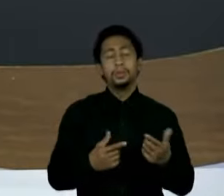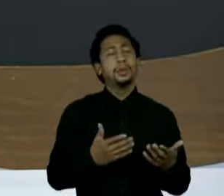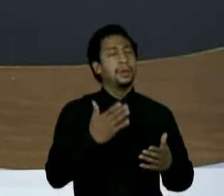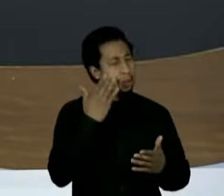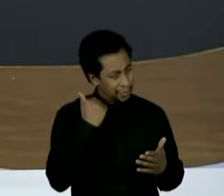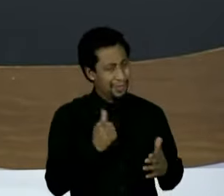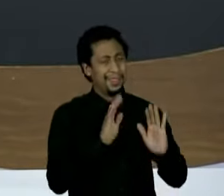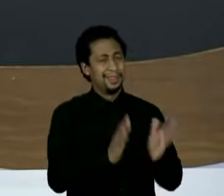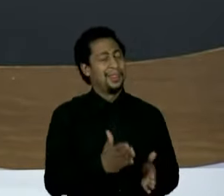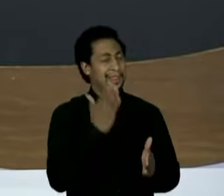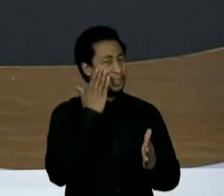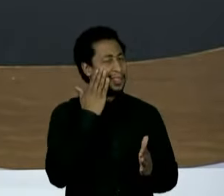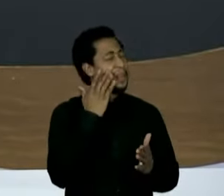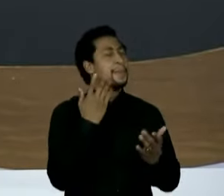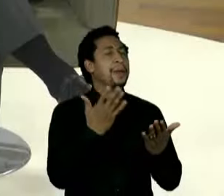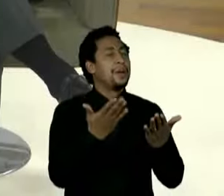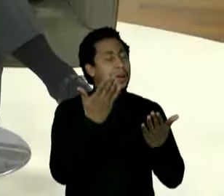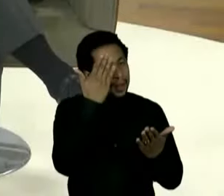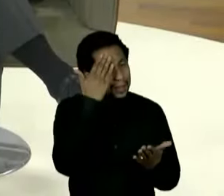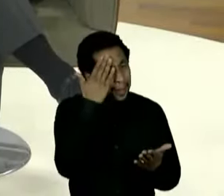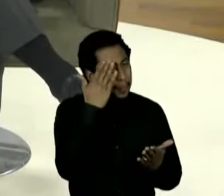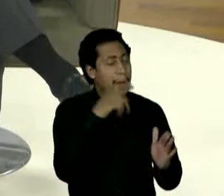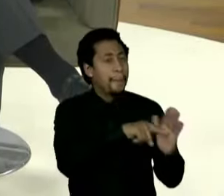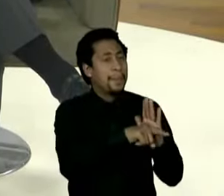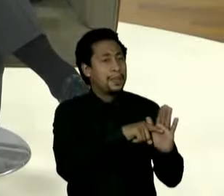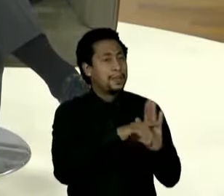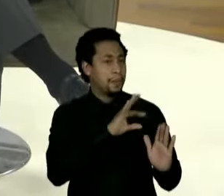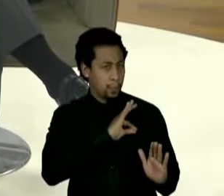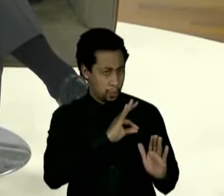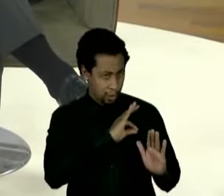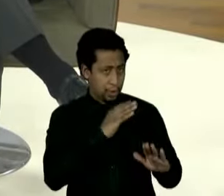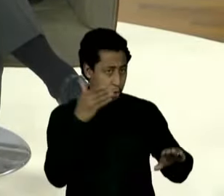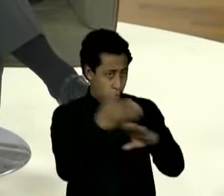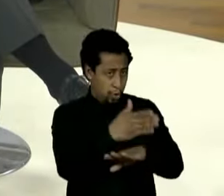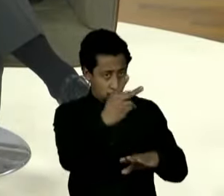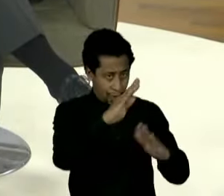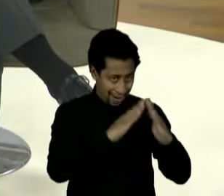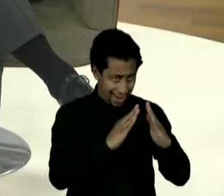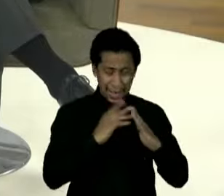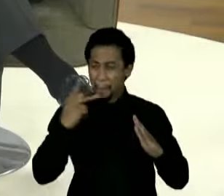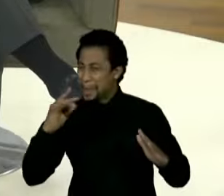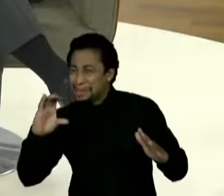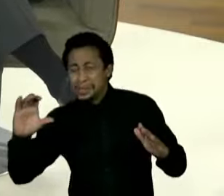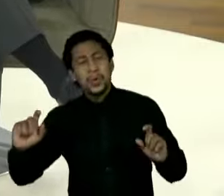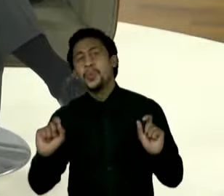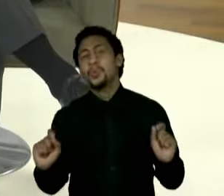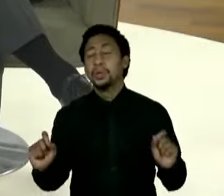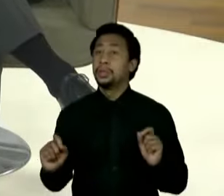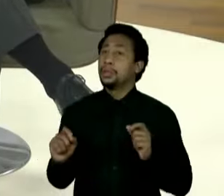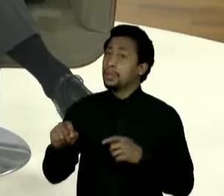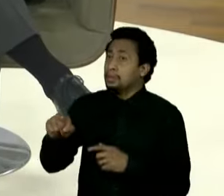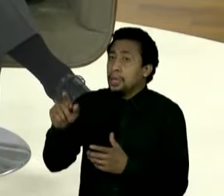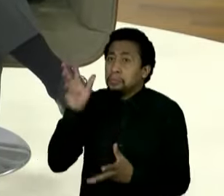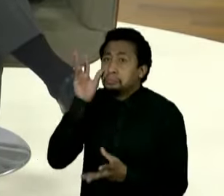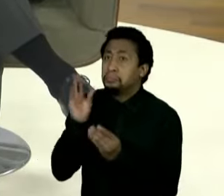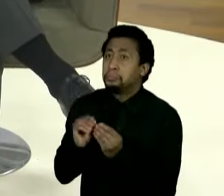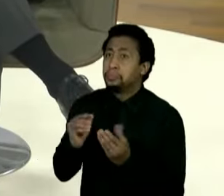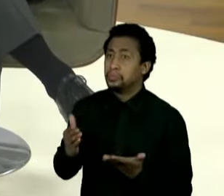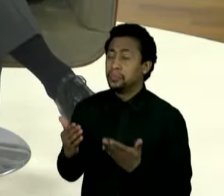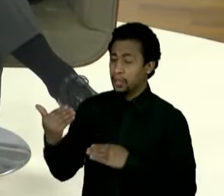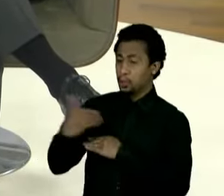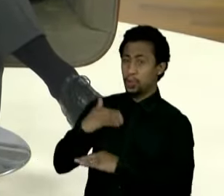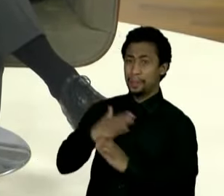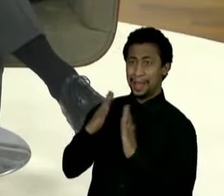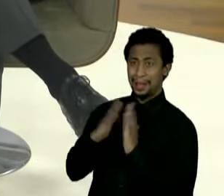saber com essa operação... É só você deduzir. Por que as pessoas vão na minha casa fazer uma operação e 30 dias depois pedem desculpas e